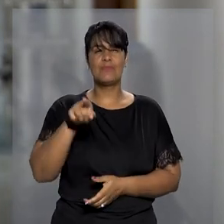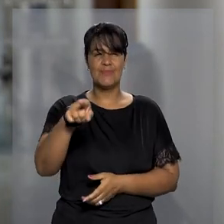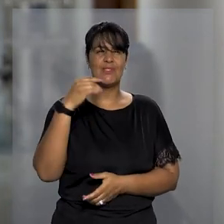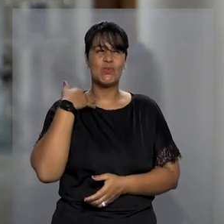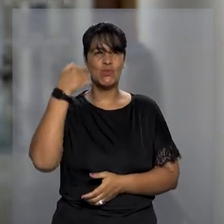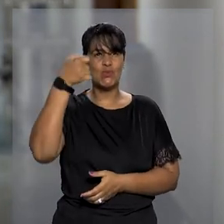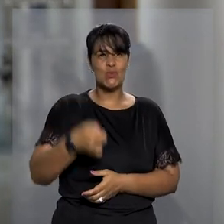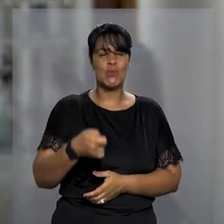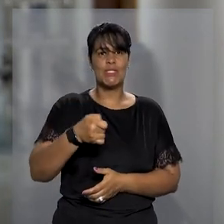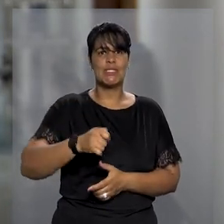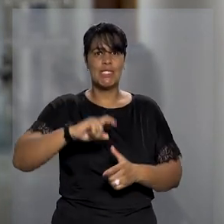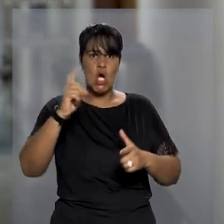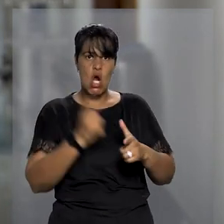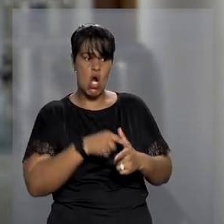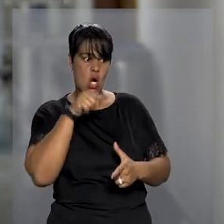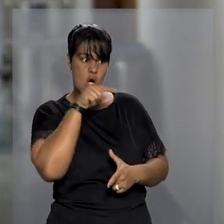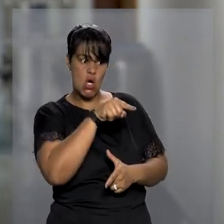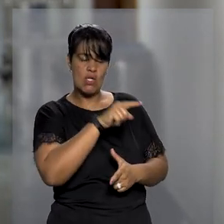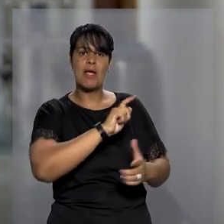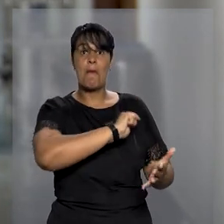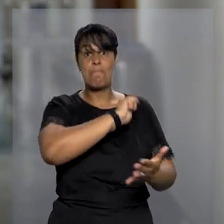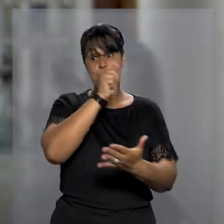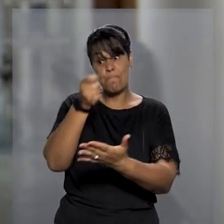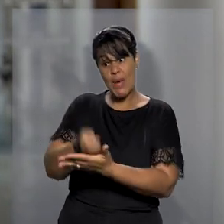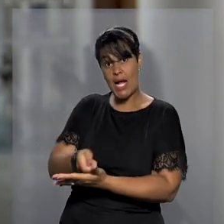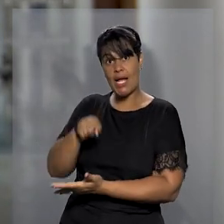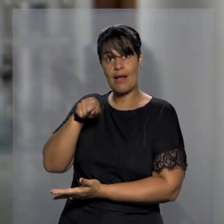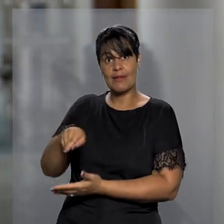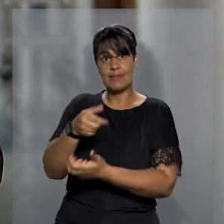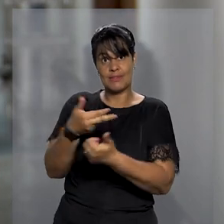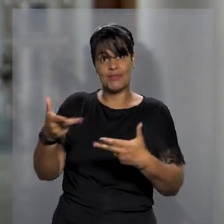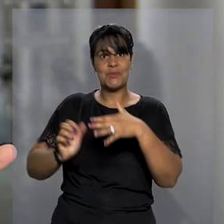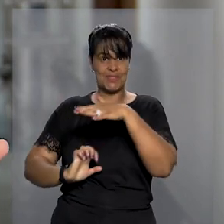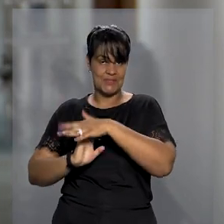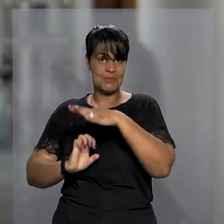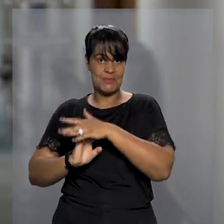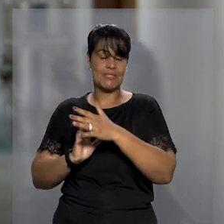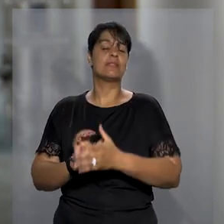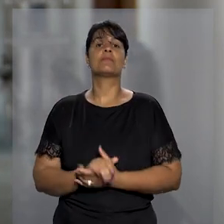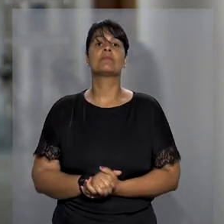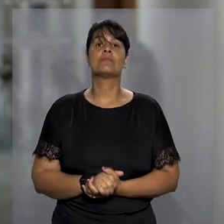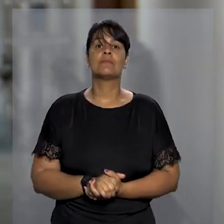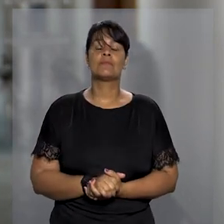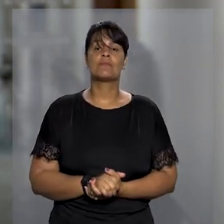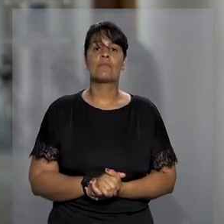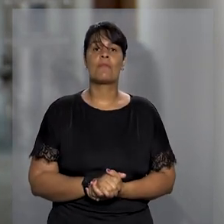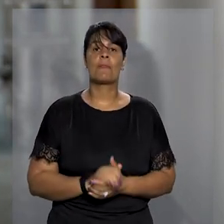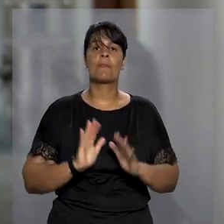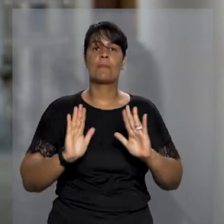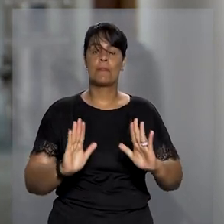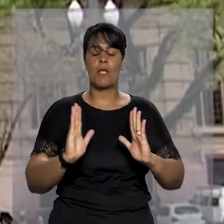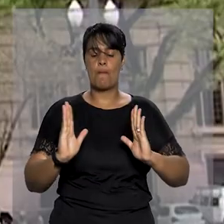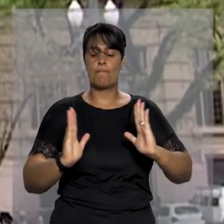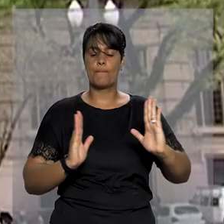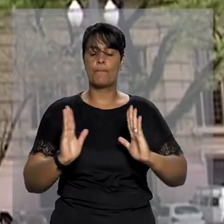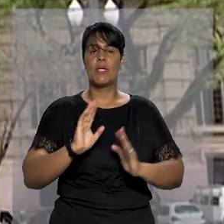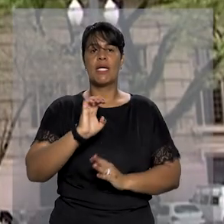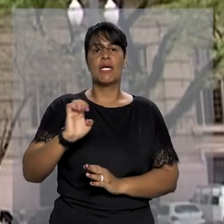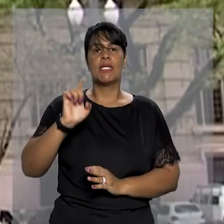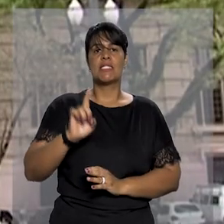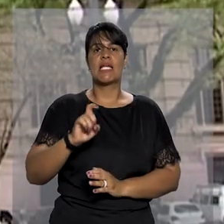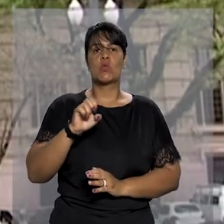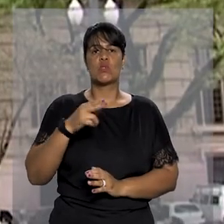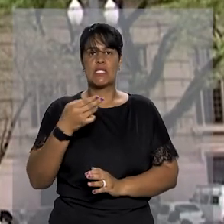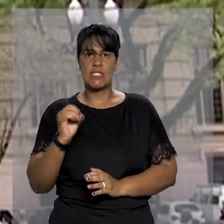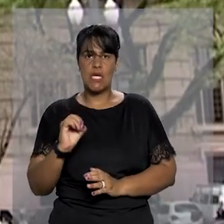O juízo condenou os devedores ao pagamento do valor pleiteado pela instituição financeira. Na fase